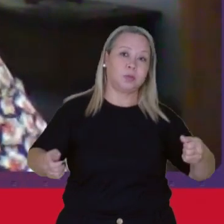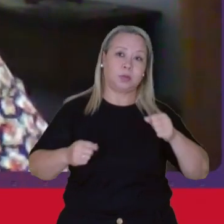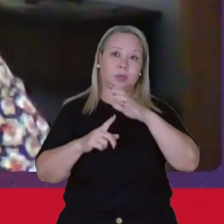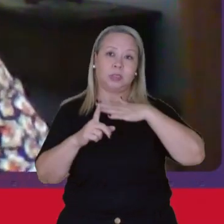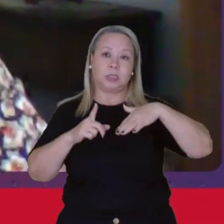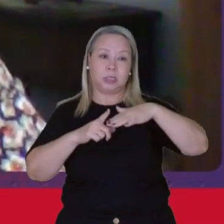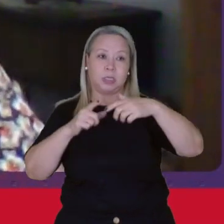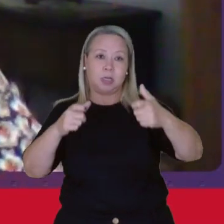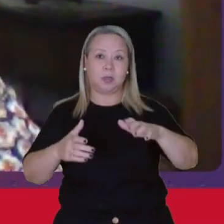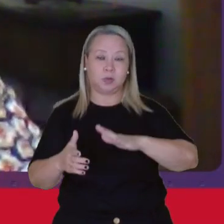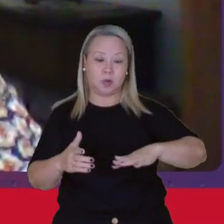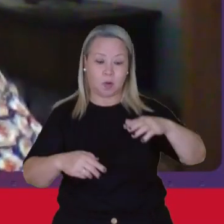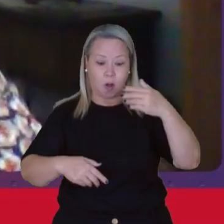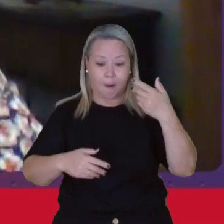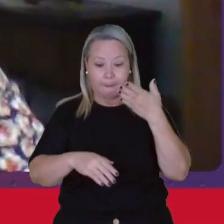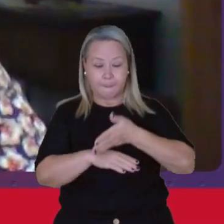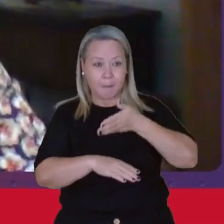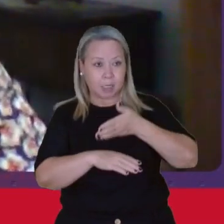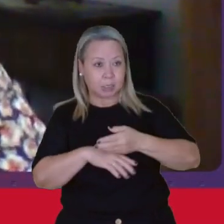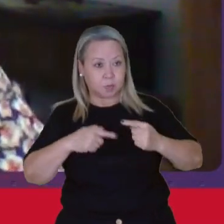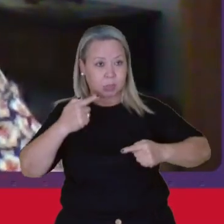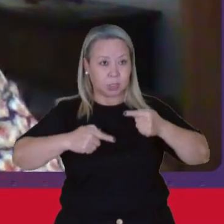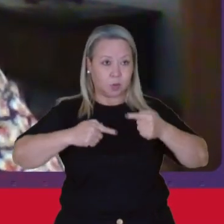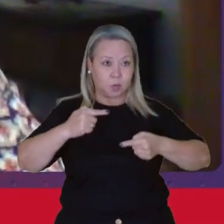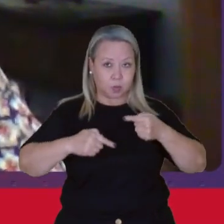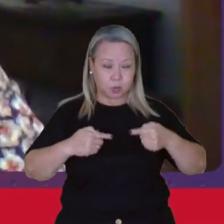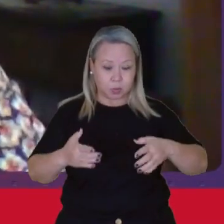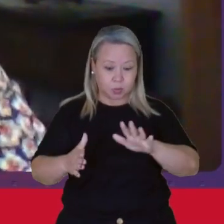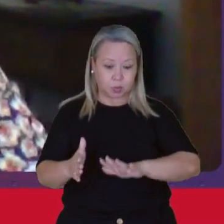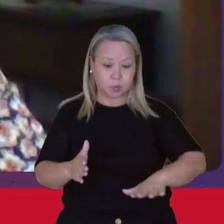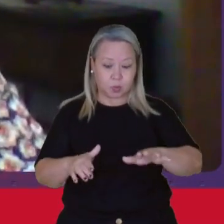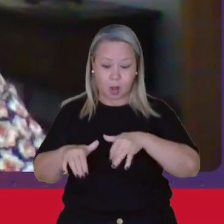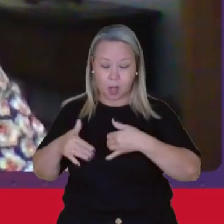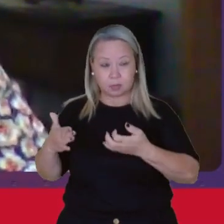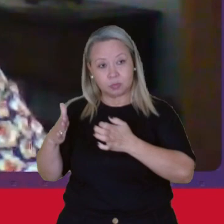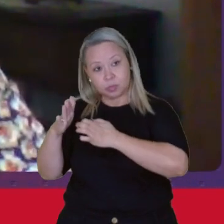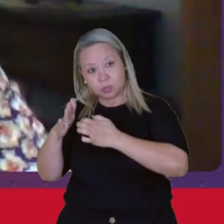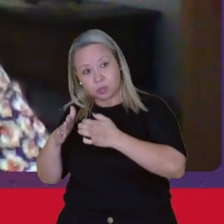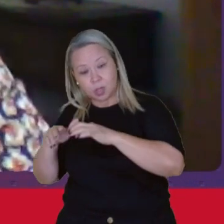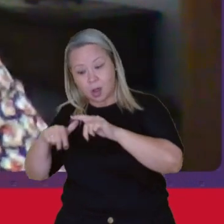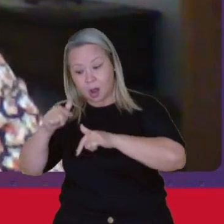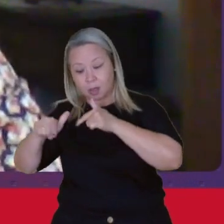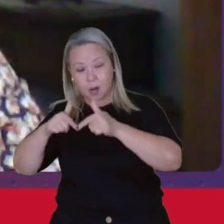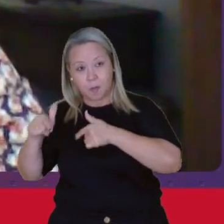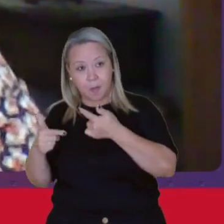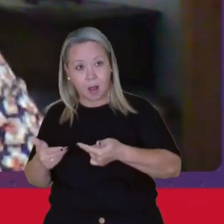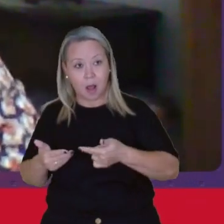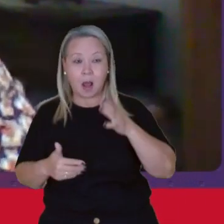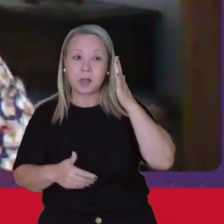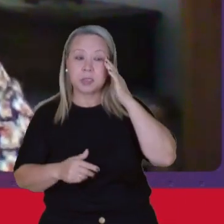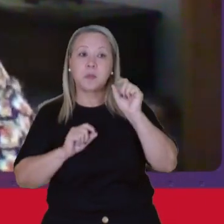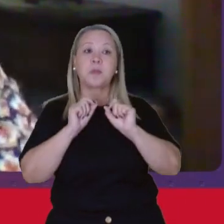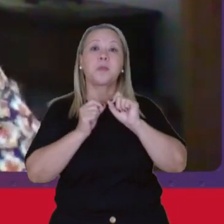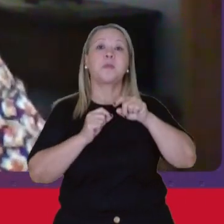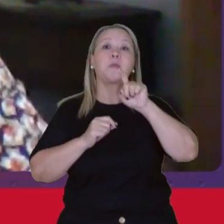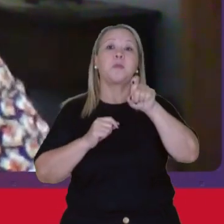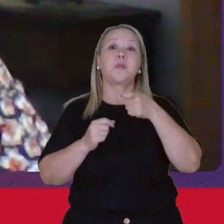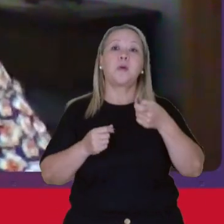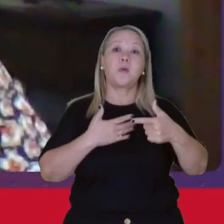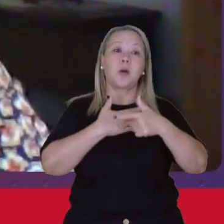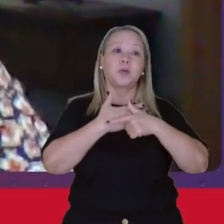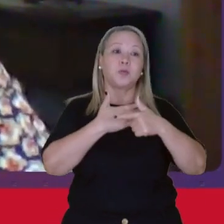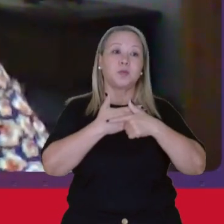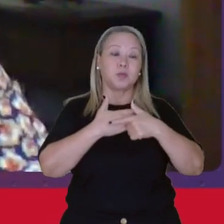Na participação Política No espaço No mercado De trabalho Na definição Inclusive De funções